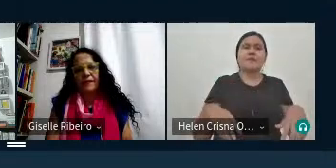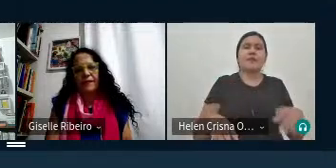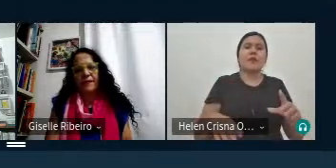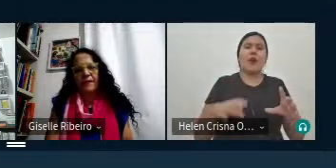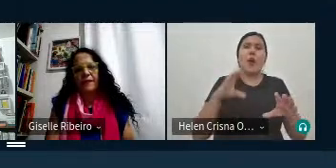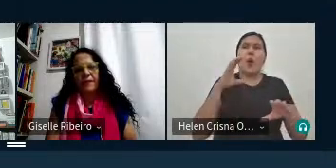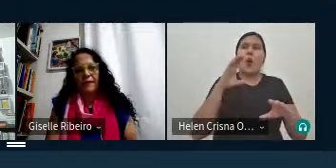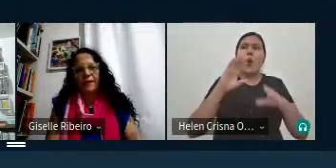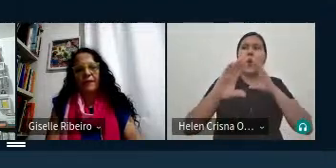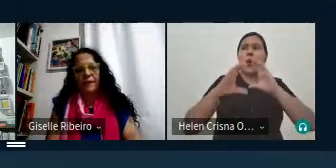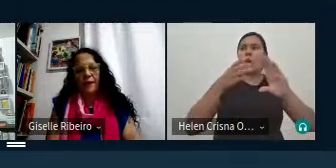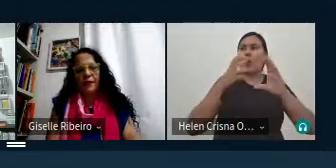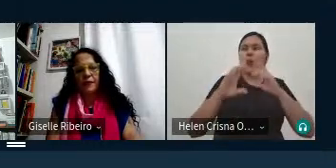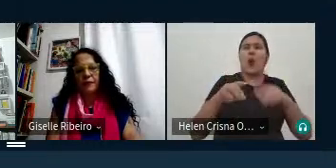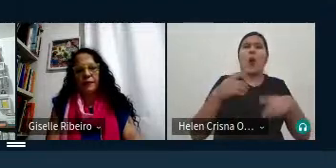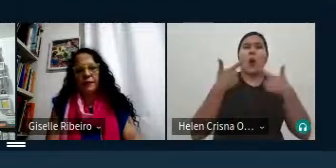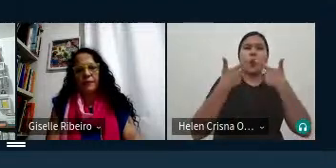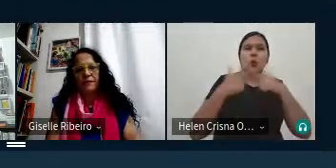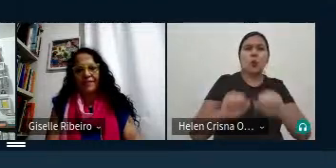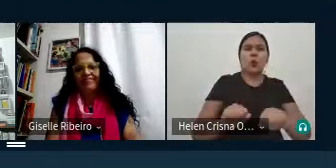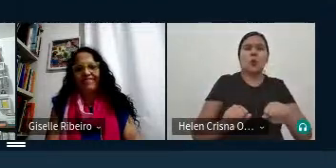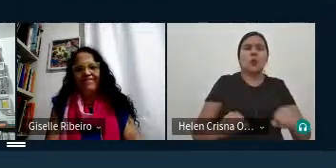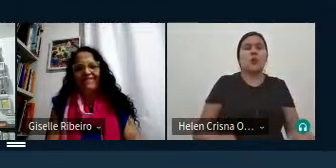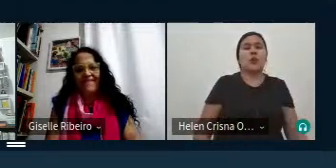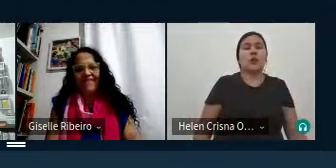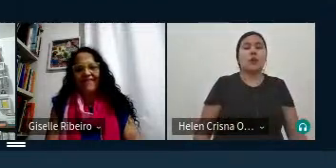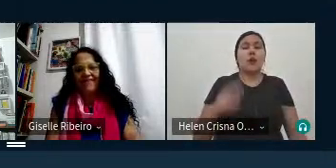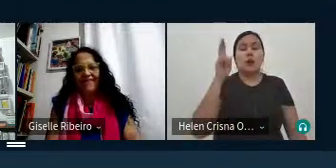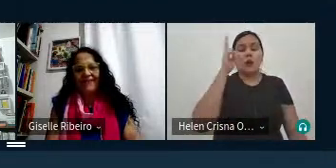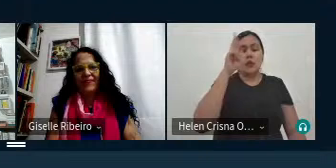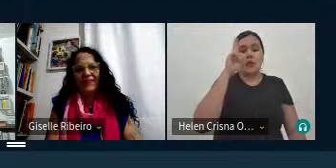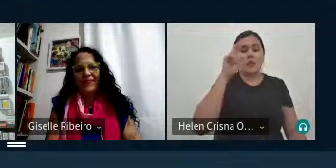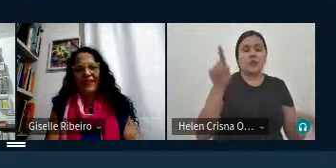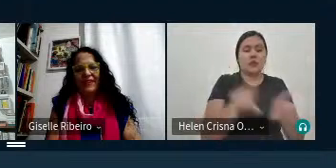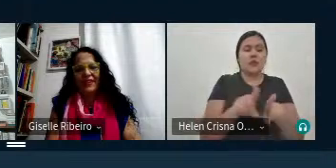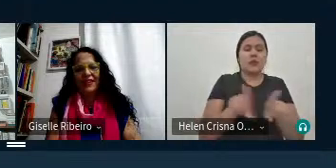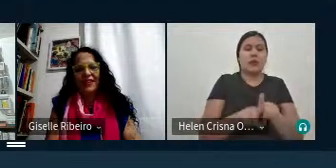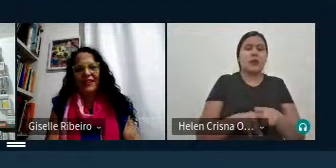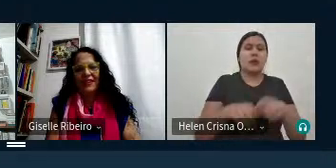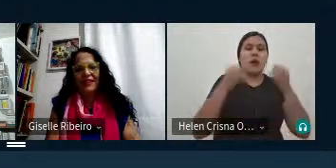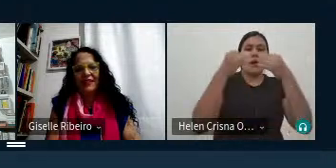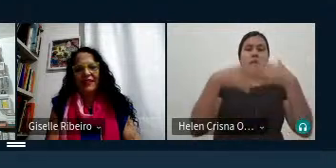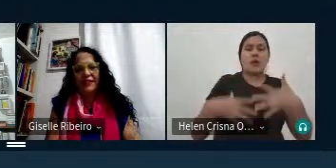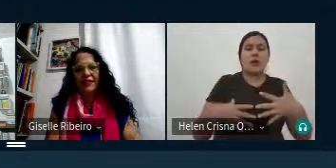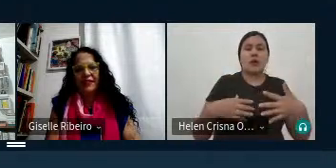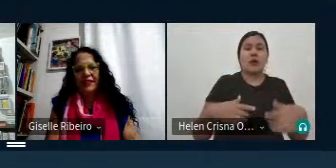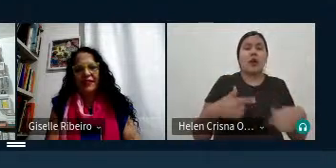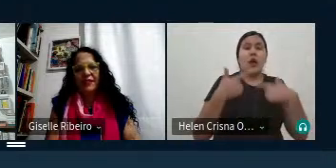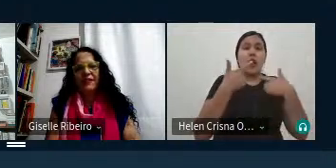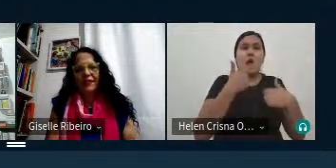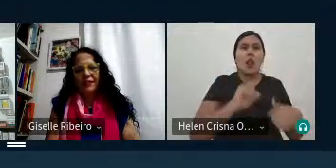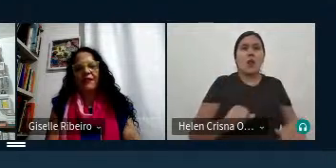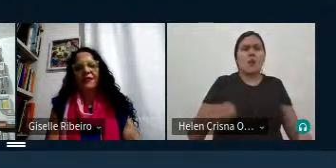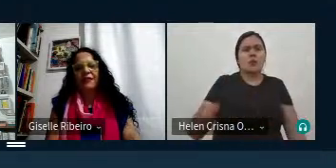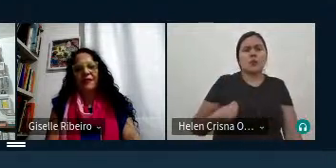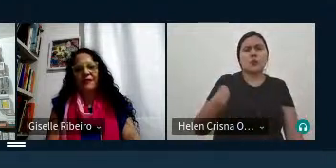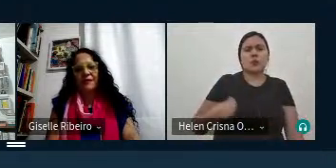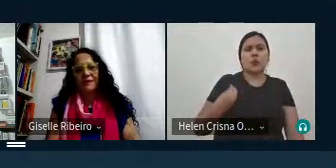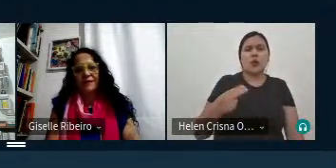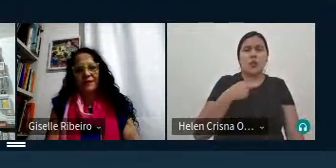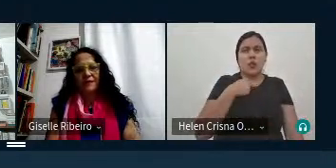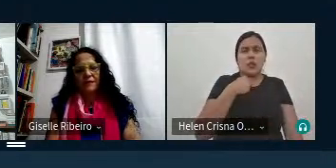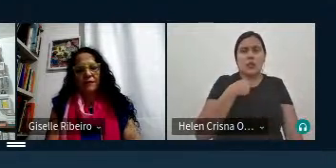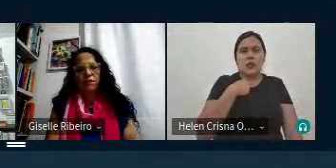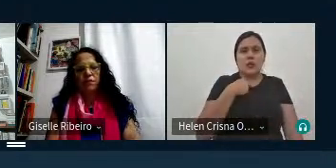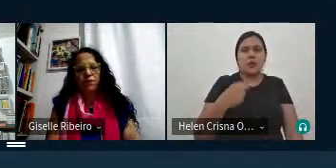comunicamos né a partir da linguagem e lembrando também como eu comentei que a que a língua é viva não pode